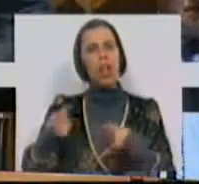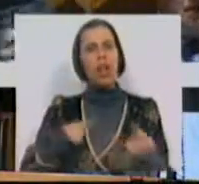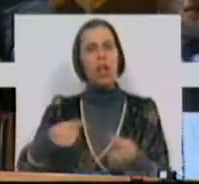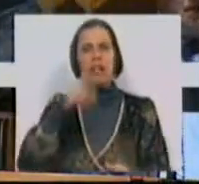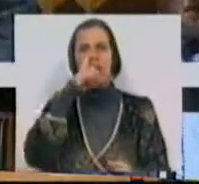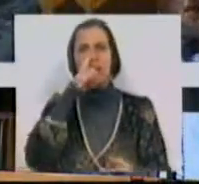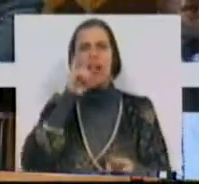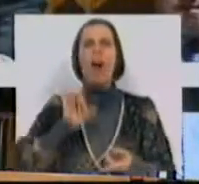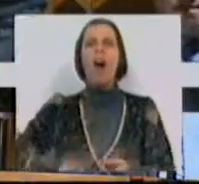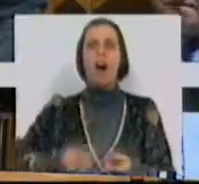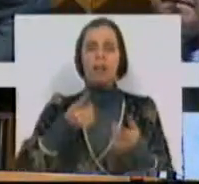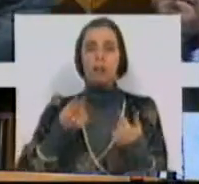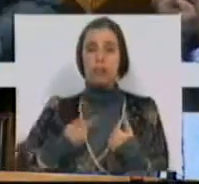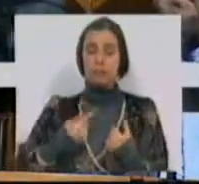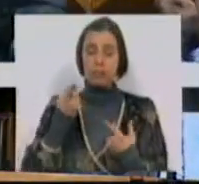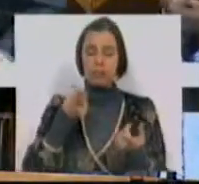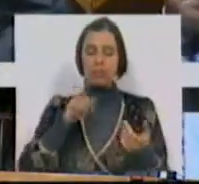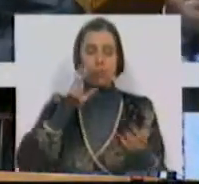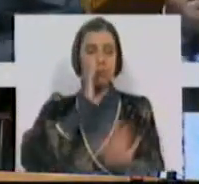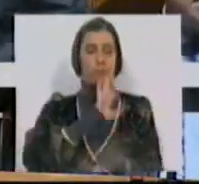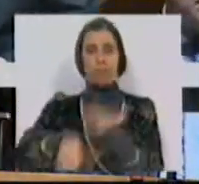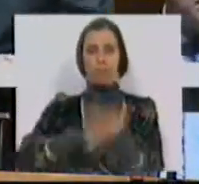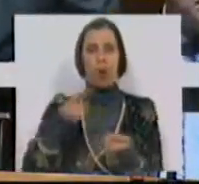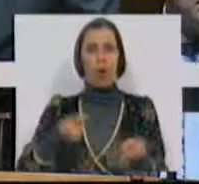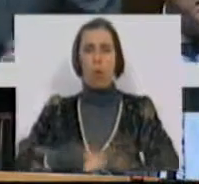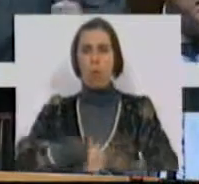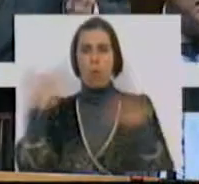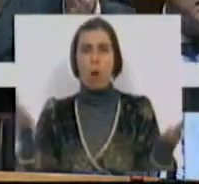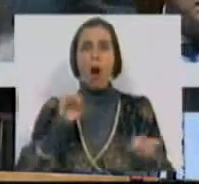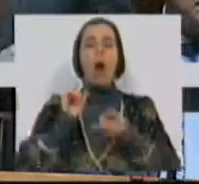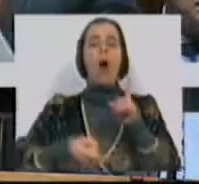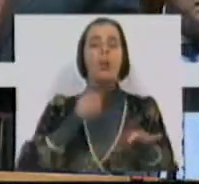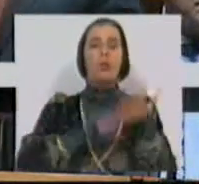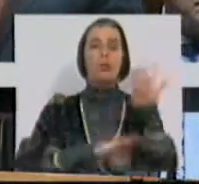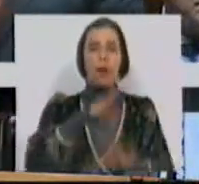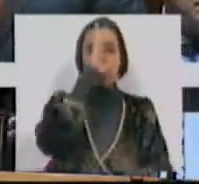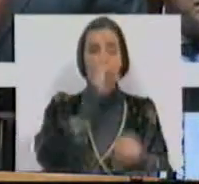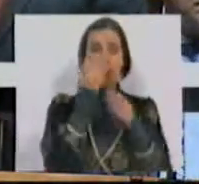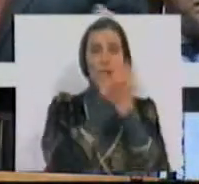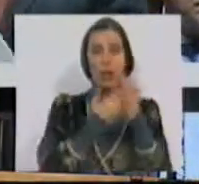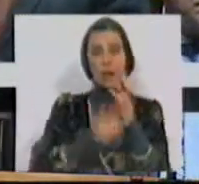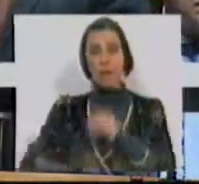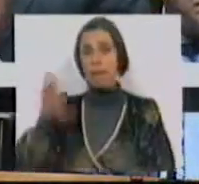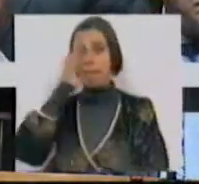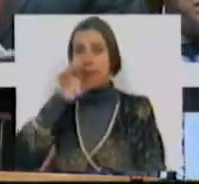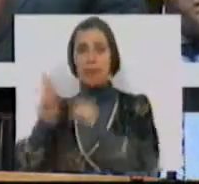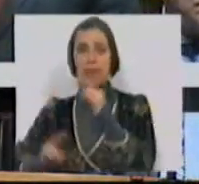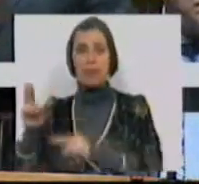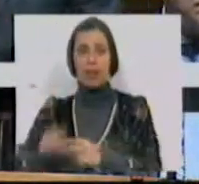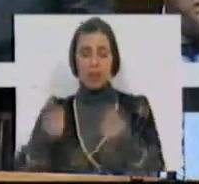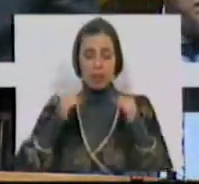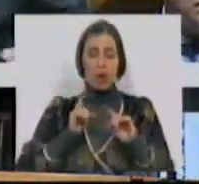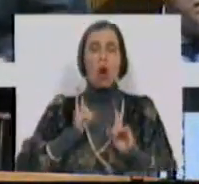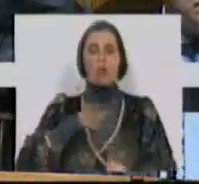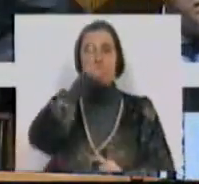lojas do cidadão, em que nós temos uma descoordenação total entre aquilo que faz o Ministério da Economia e Ministério das Finanças e